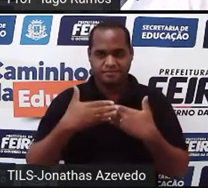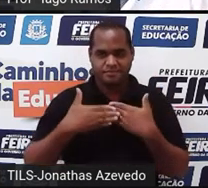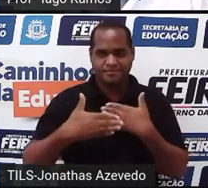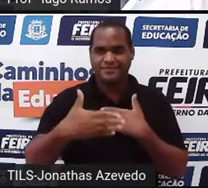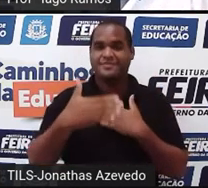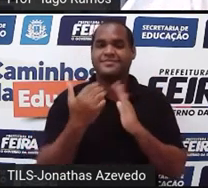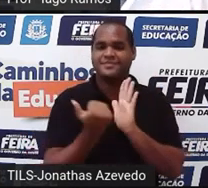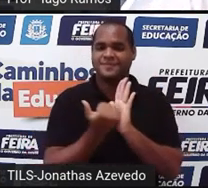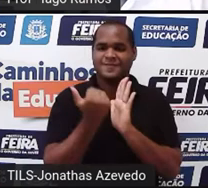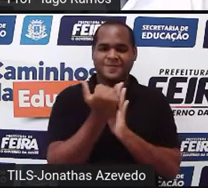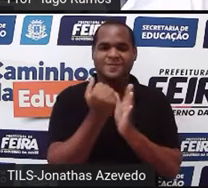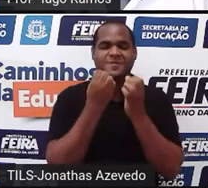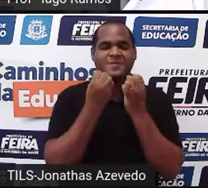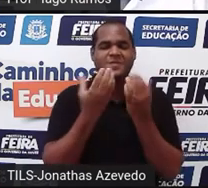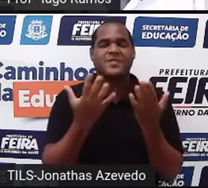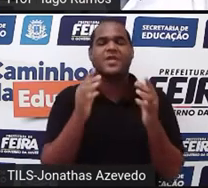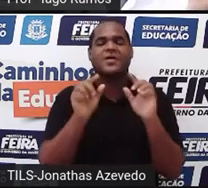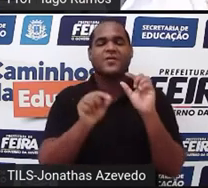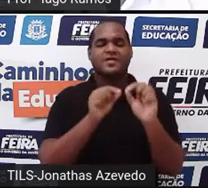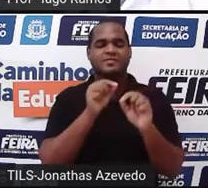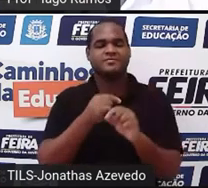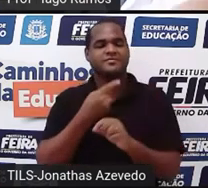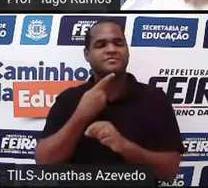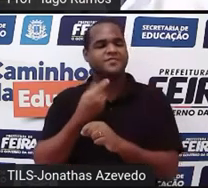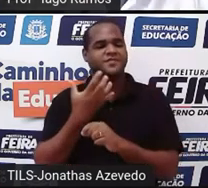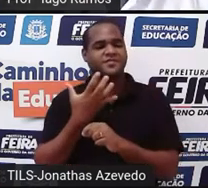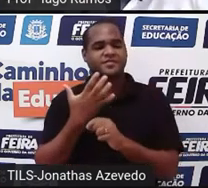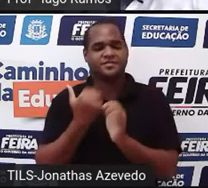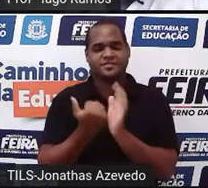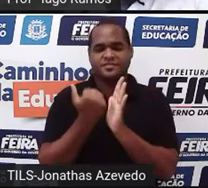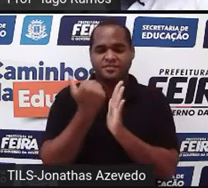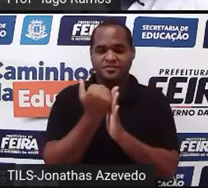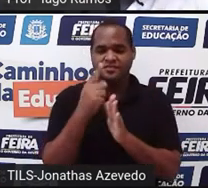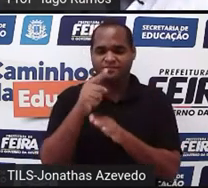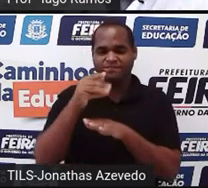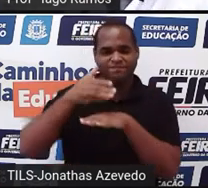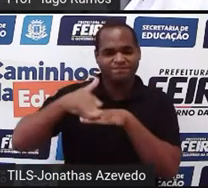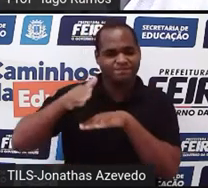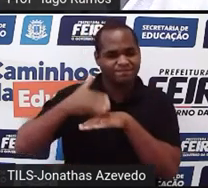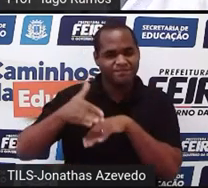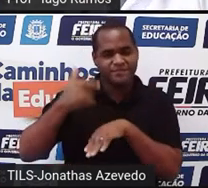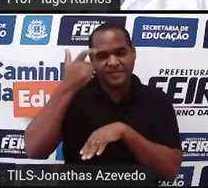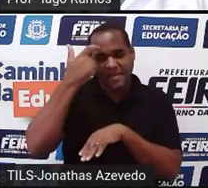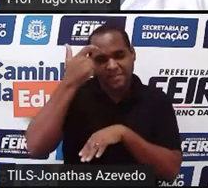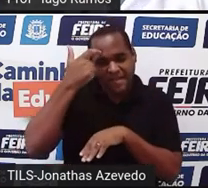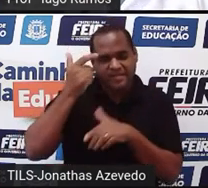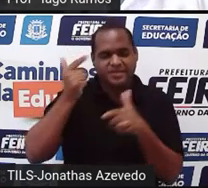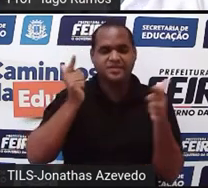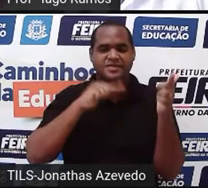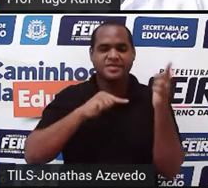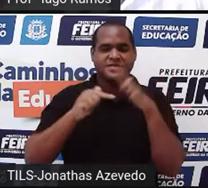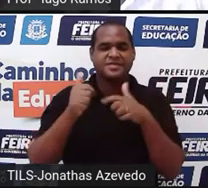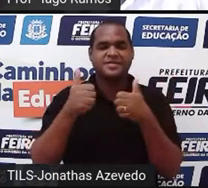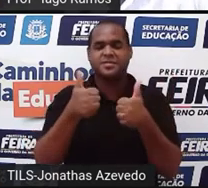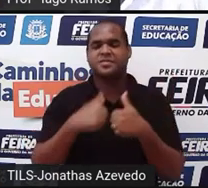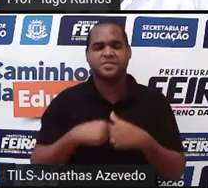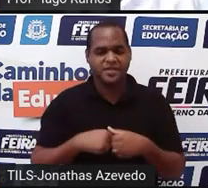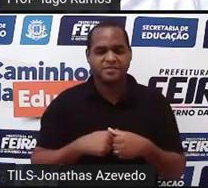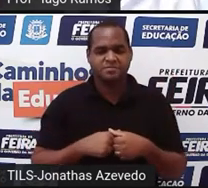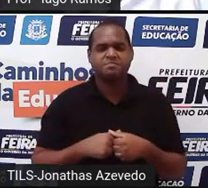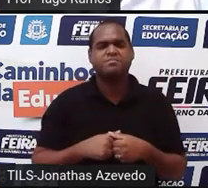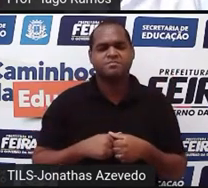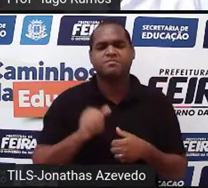aqui, né? Porque eu quero já começar a aula exercitando a sua memória para tentar